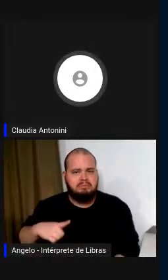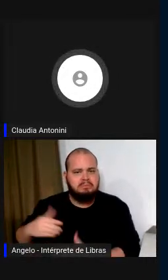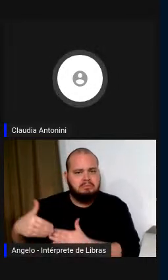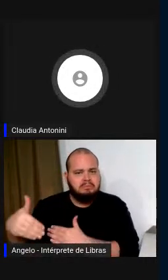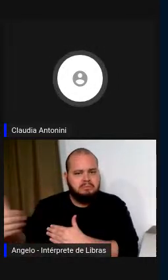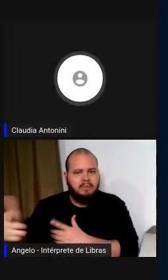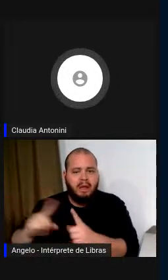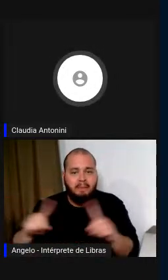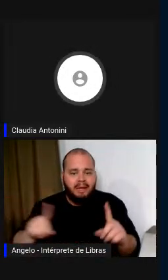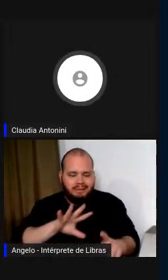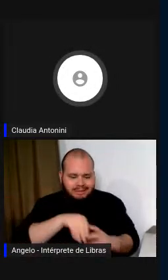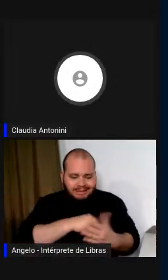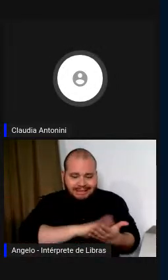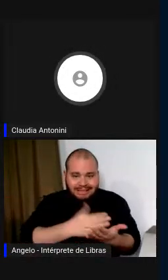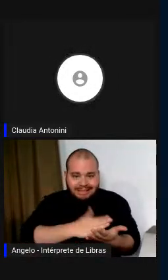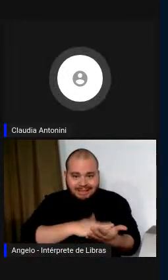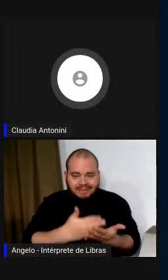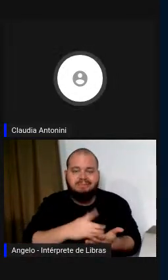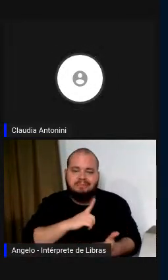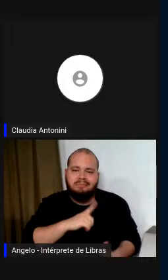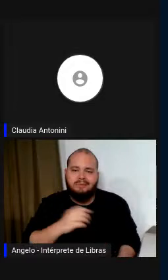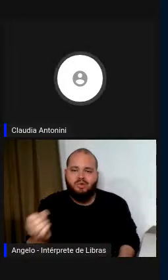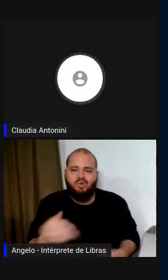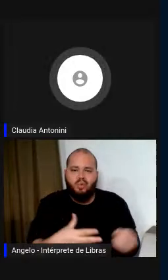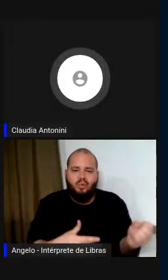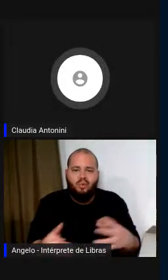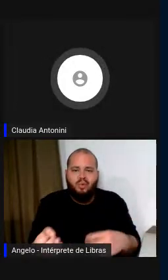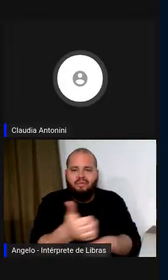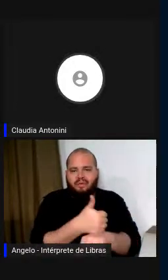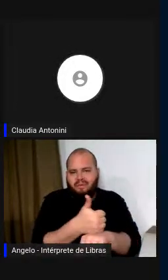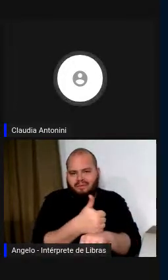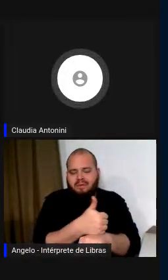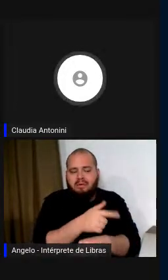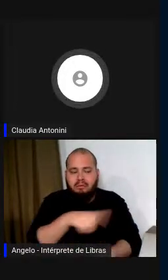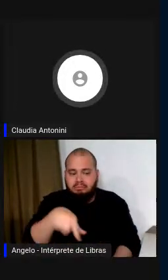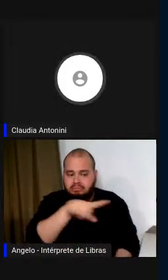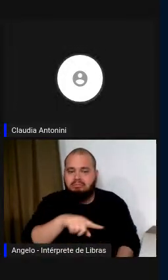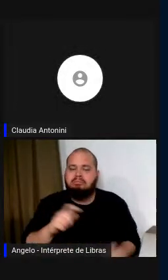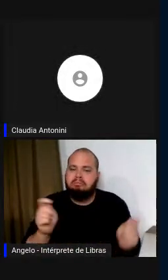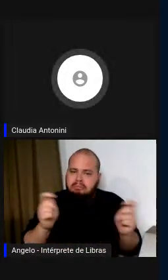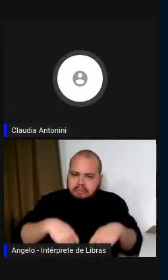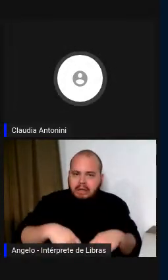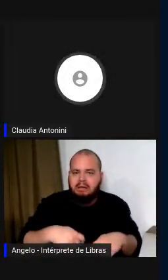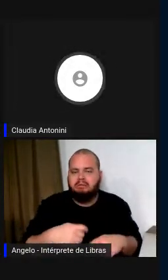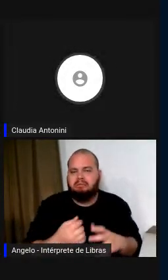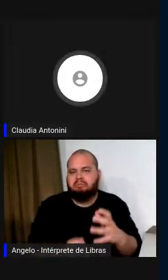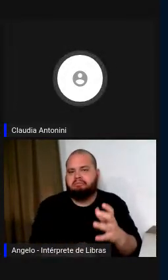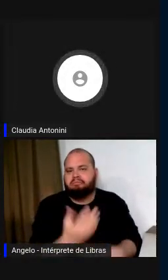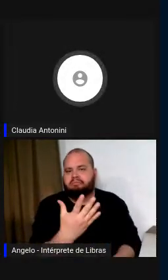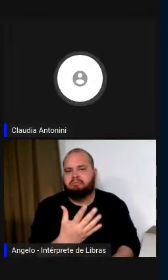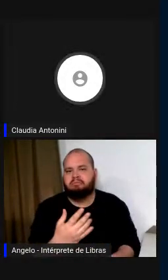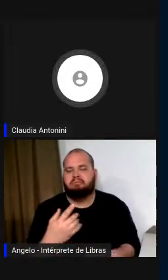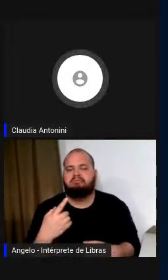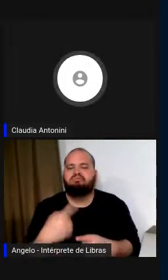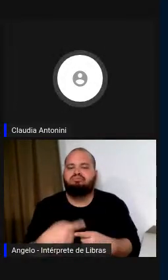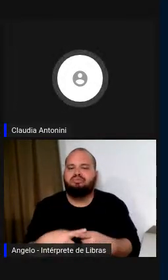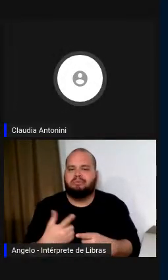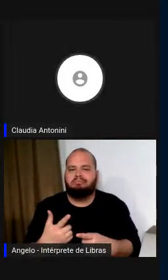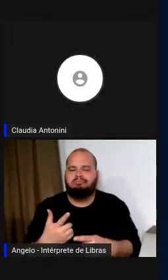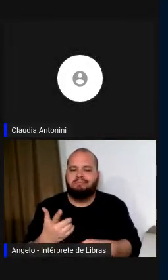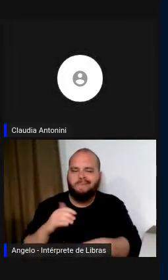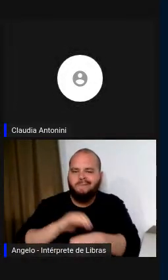interpretação novas figuras profissionais que poderão surgir graças a esta